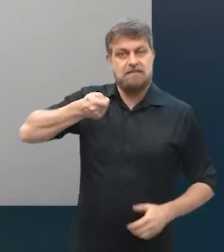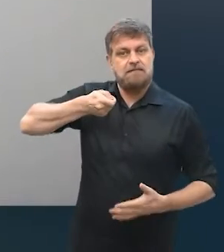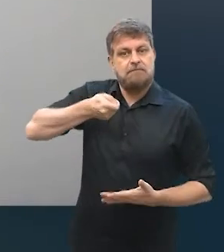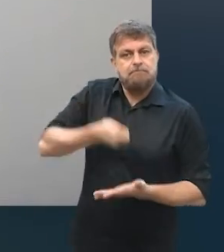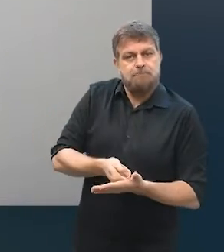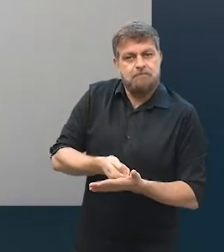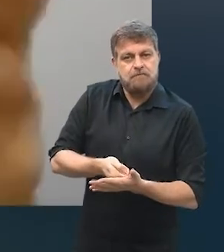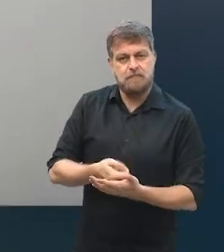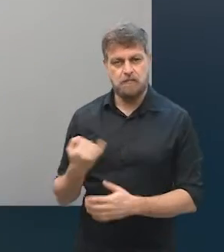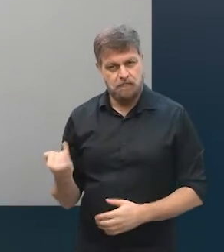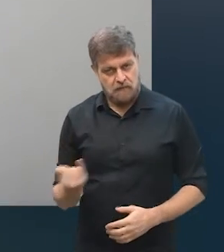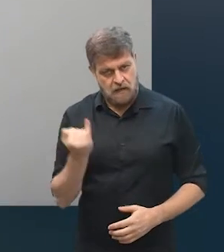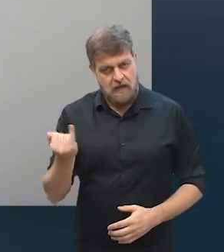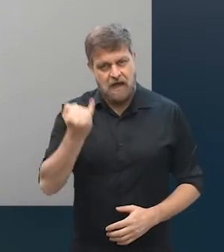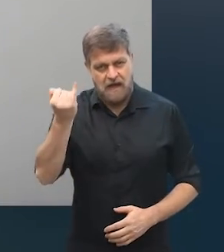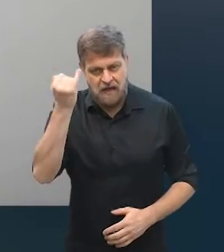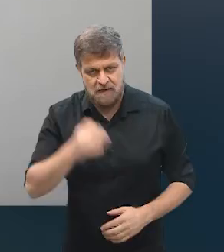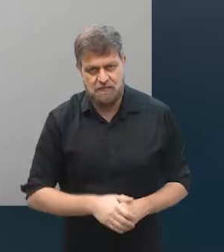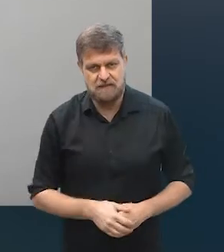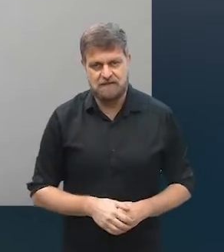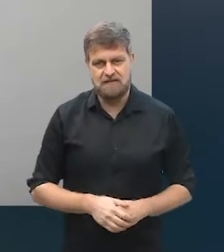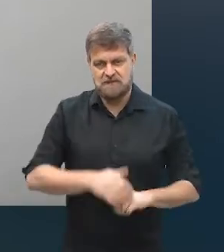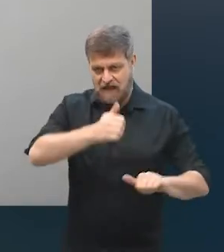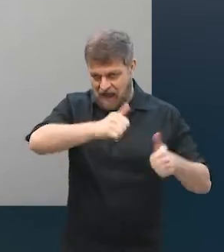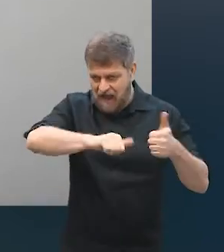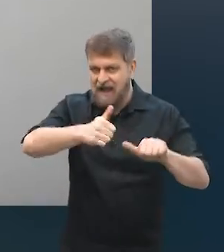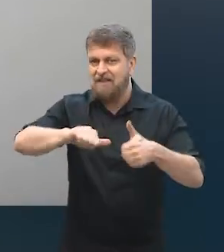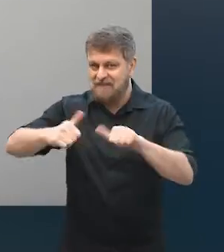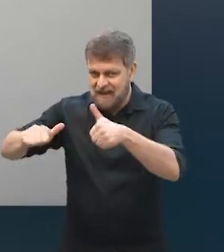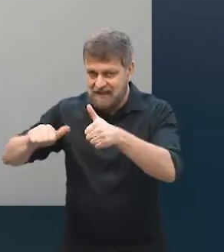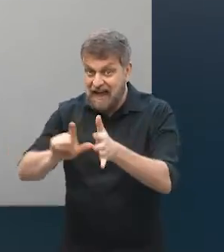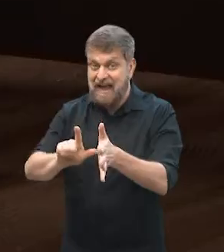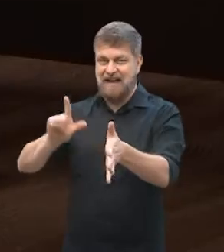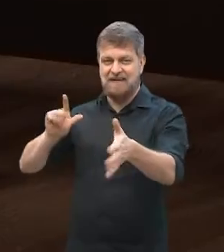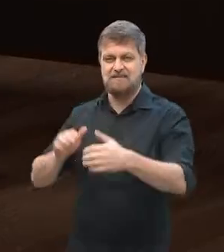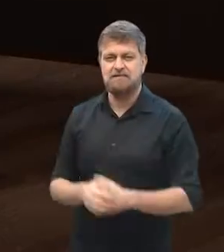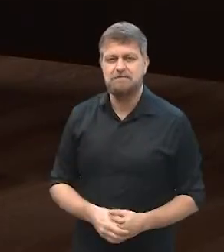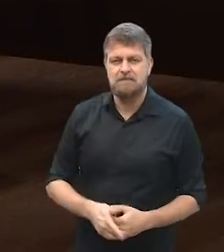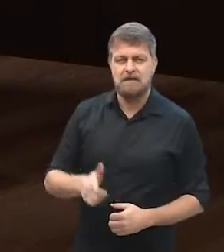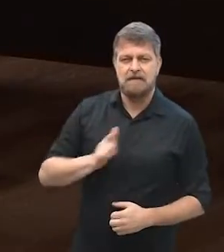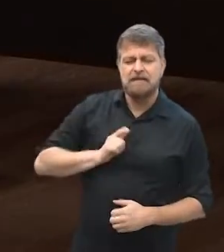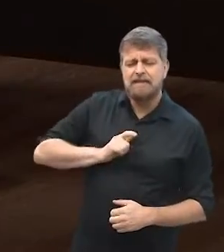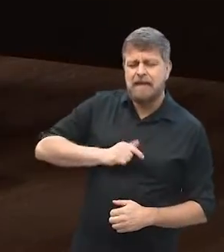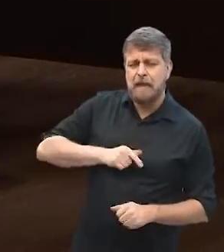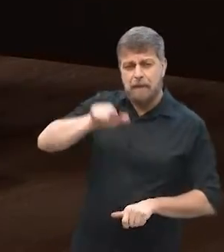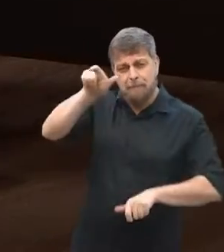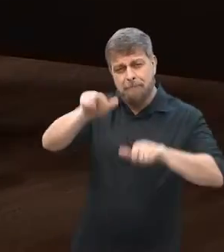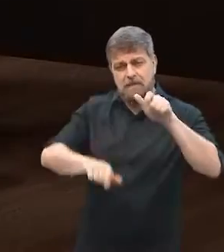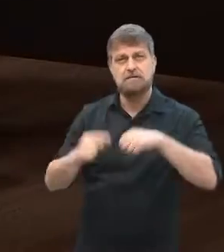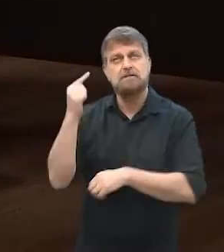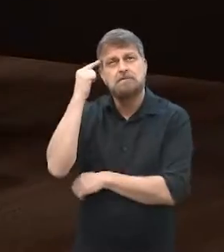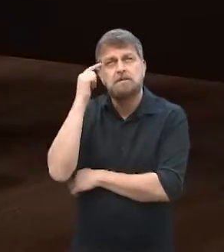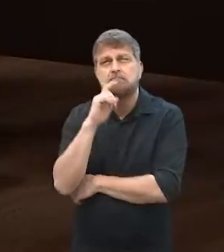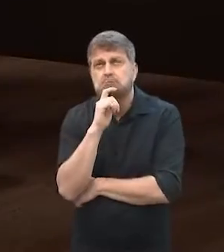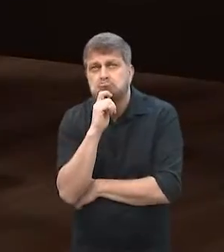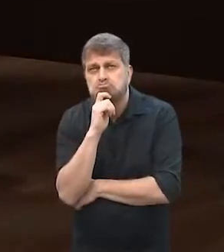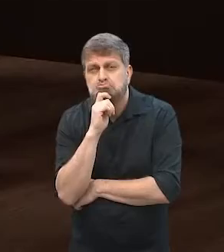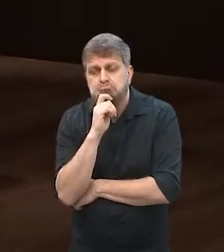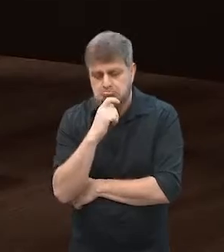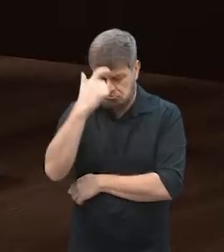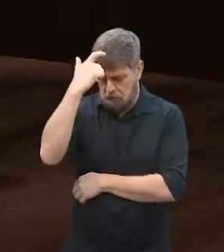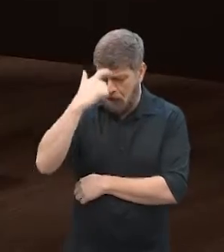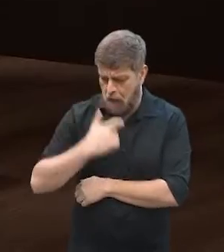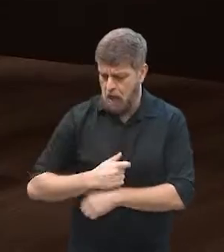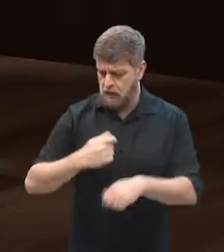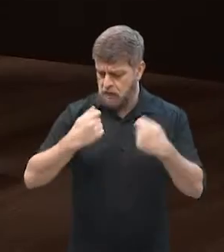decisão, é importante você considerar essas variáveis. algumas pessoas, professor, pensam assim, olha, eu